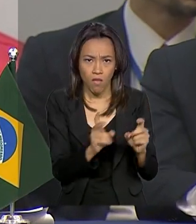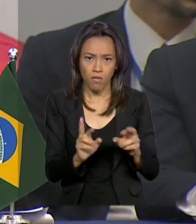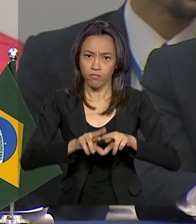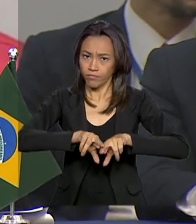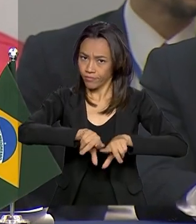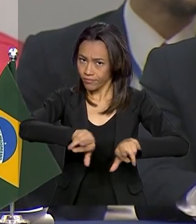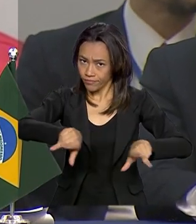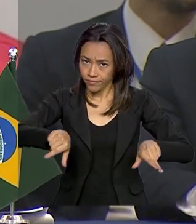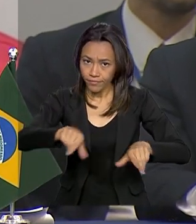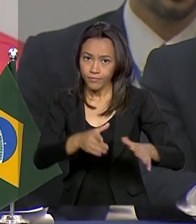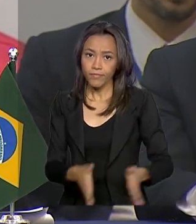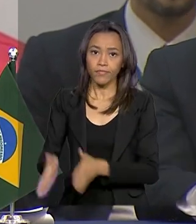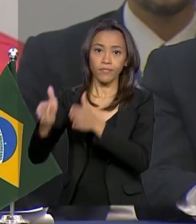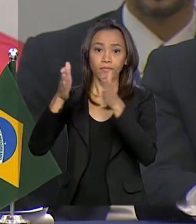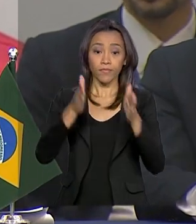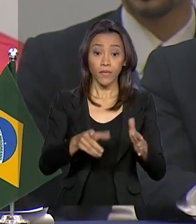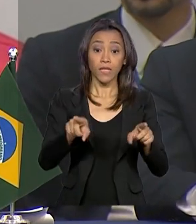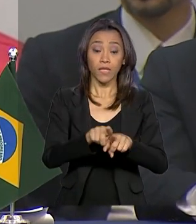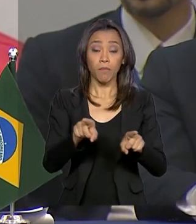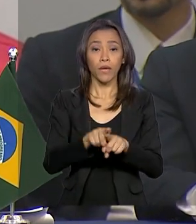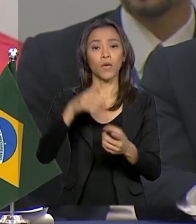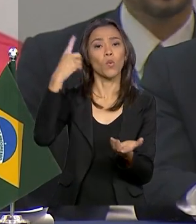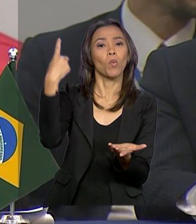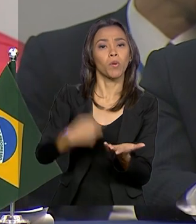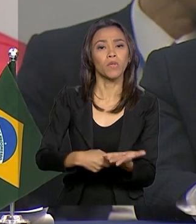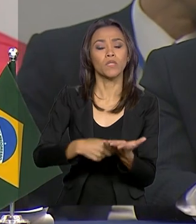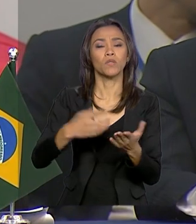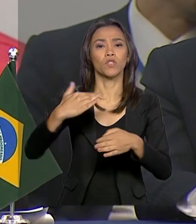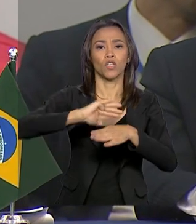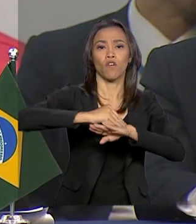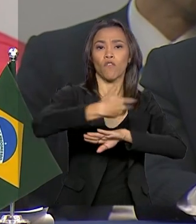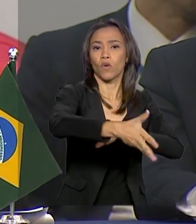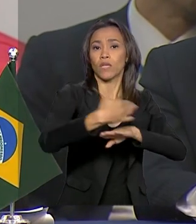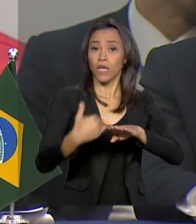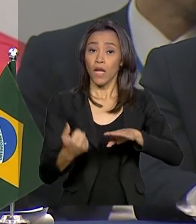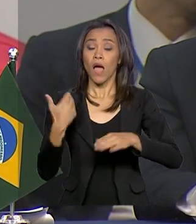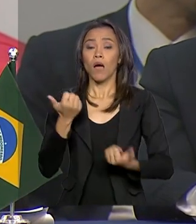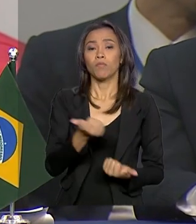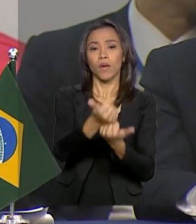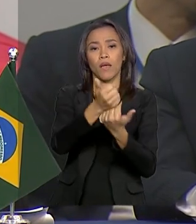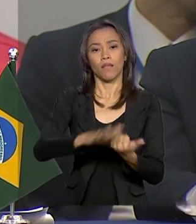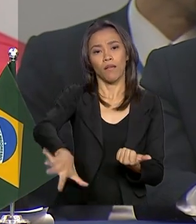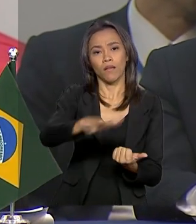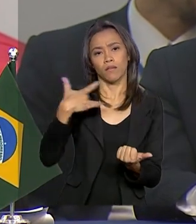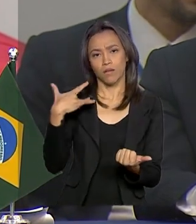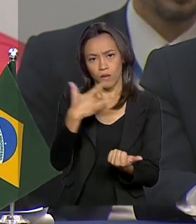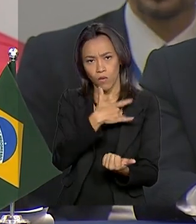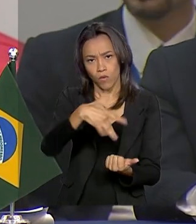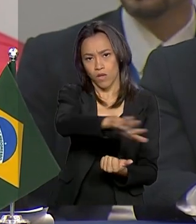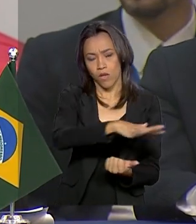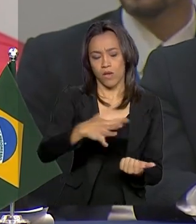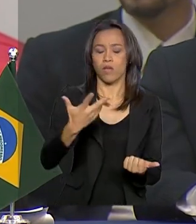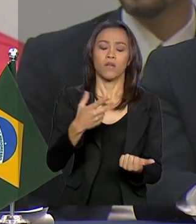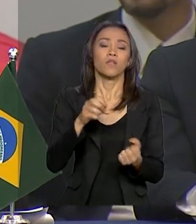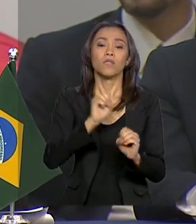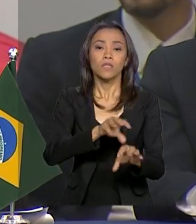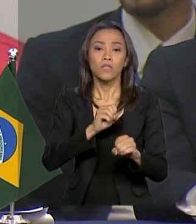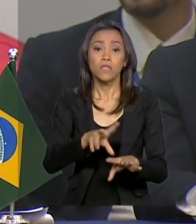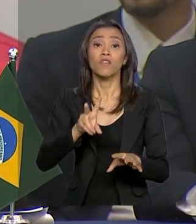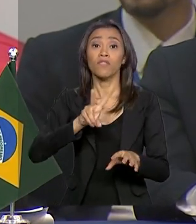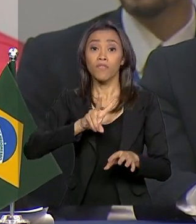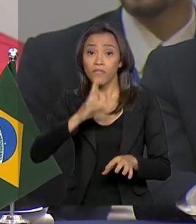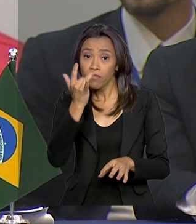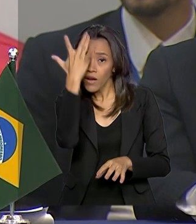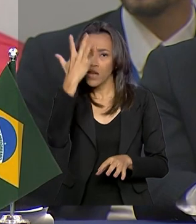O acordo de localidades de fronteira aumentará o acesso a serviços de saúde, educação e facilitará a circulação de pessoas e